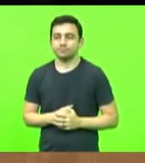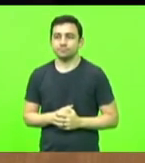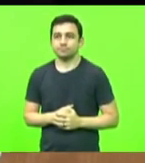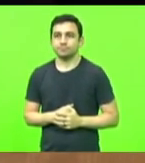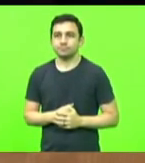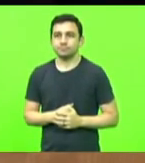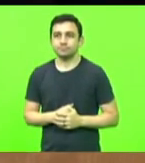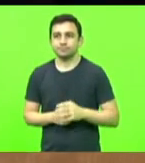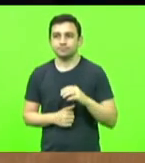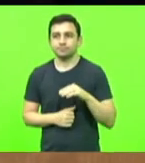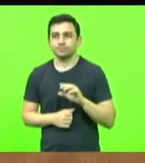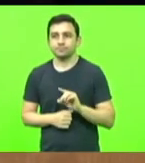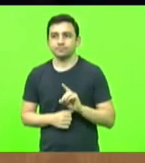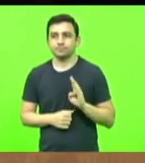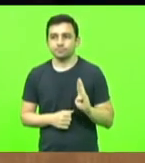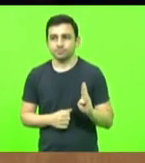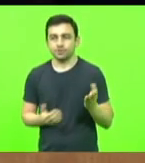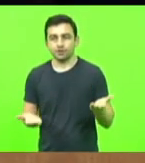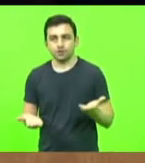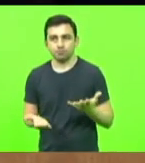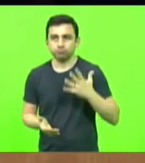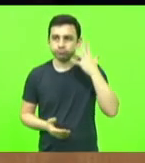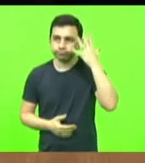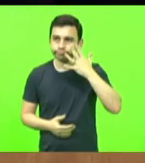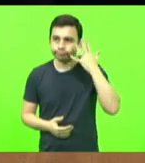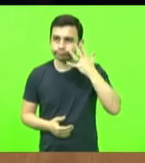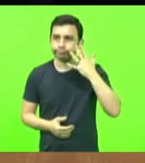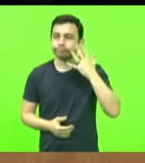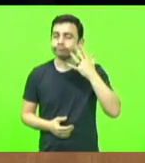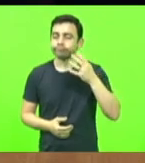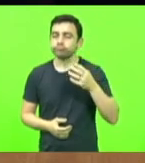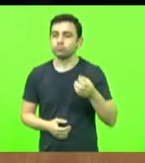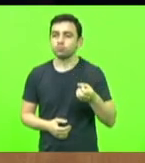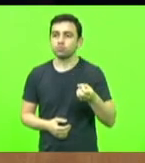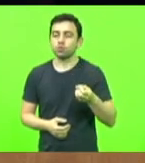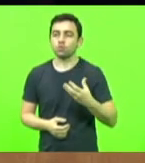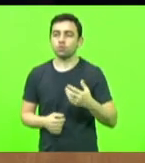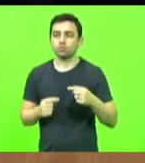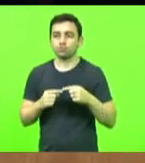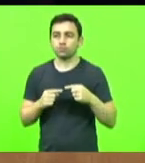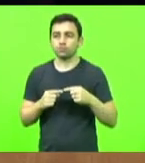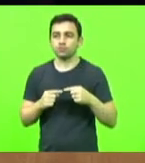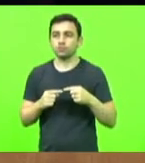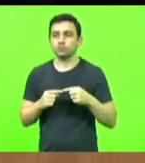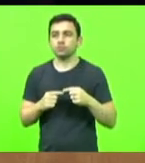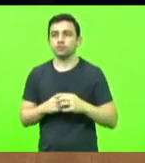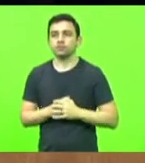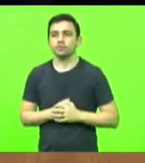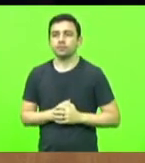MDB, estão ocupando o horário do MDB Novo, ou Novo MDB.